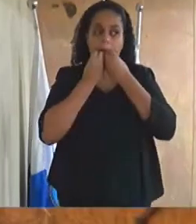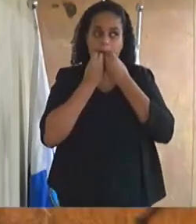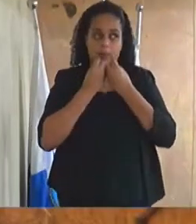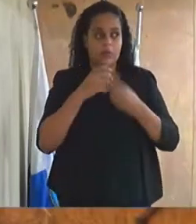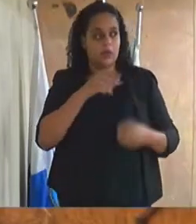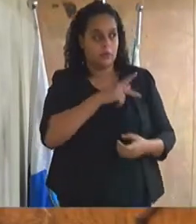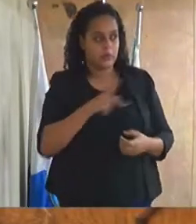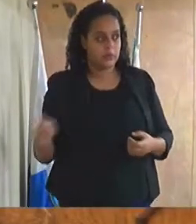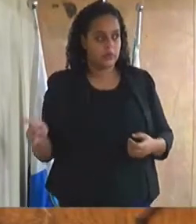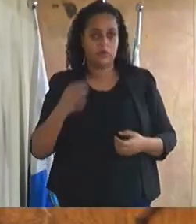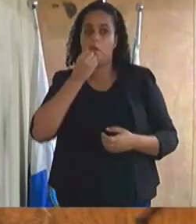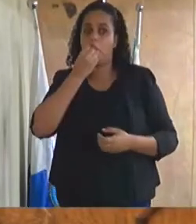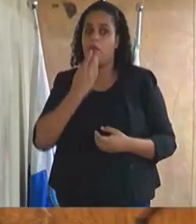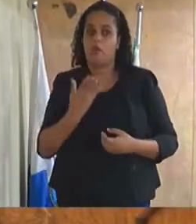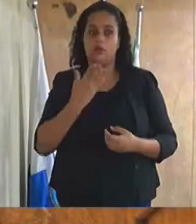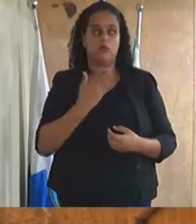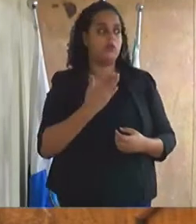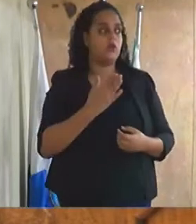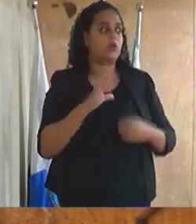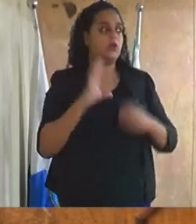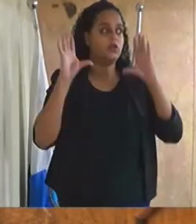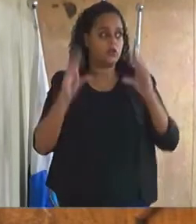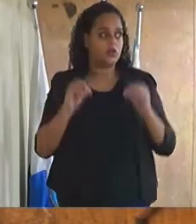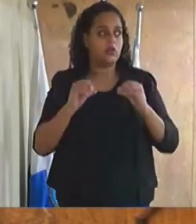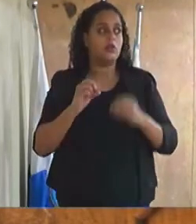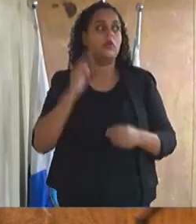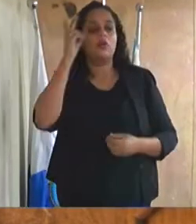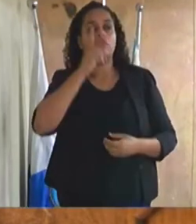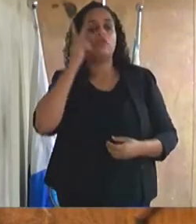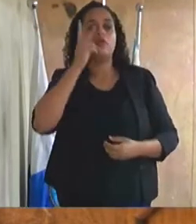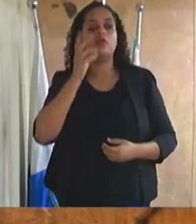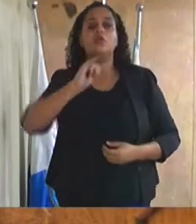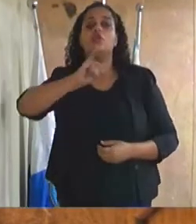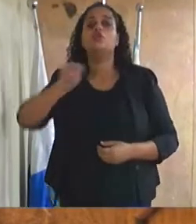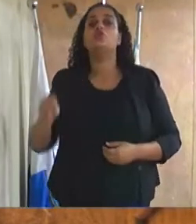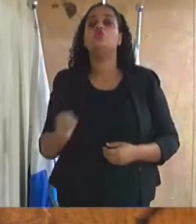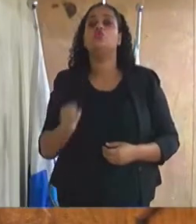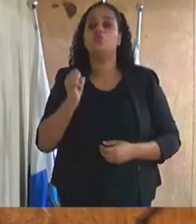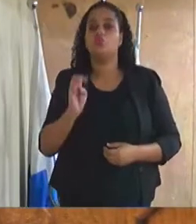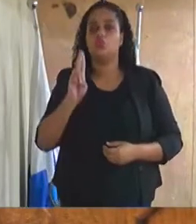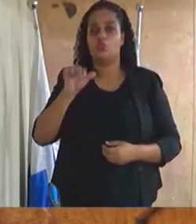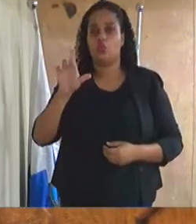Parabéns, obrigado por ordem de inscrição, vereador Júnior Reis.